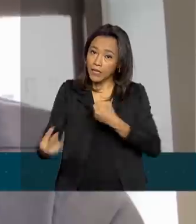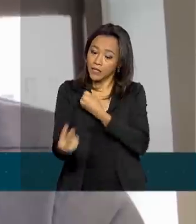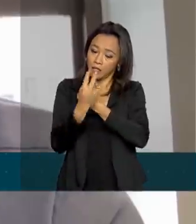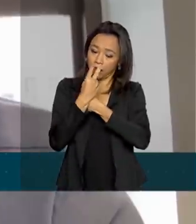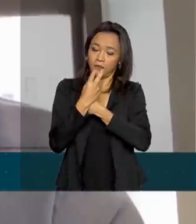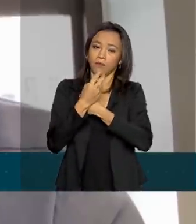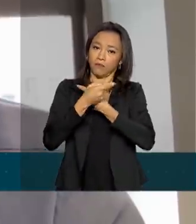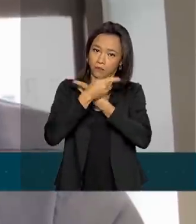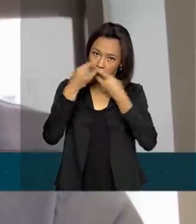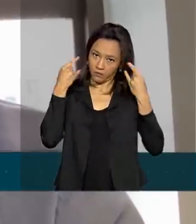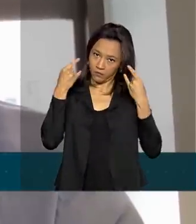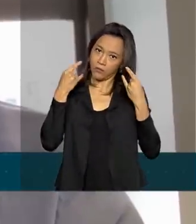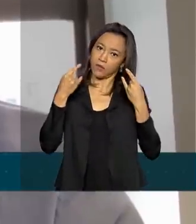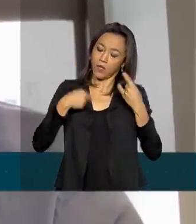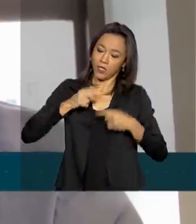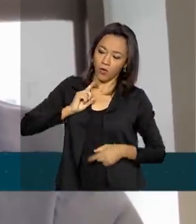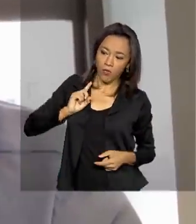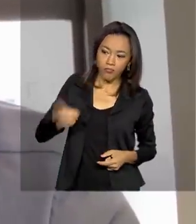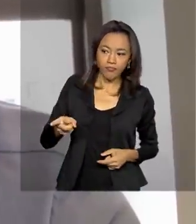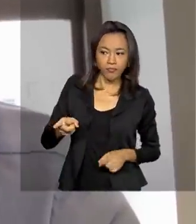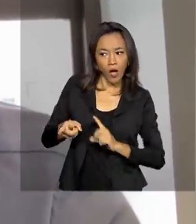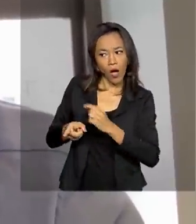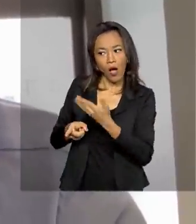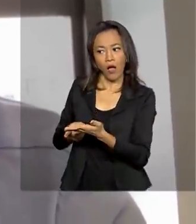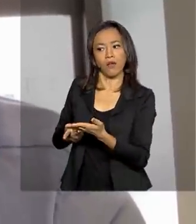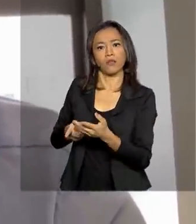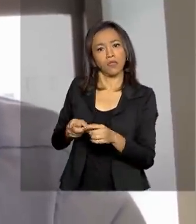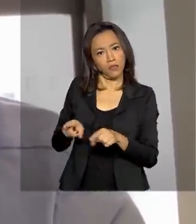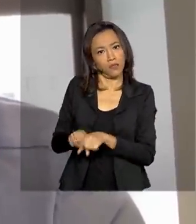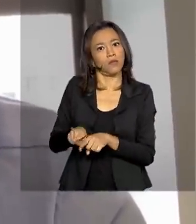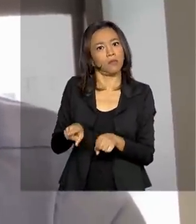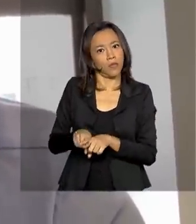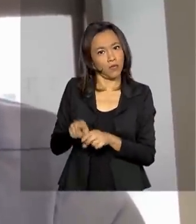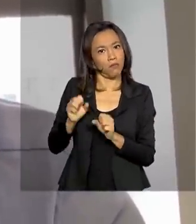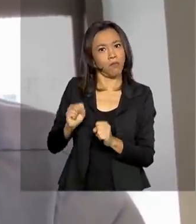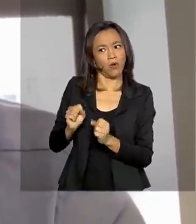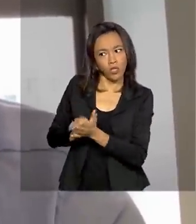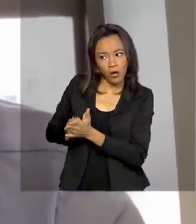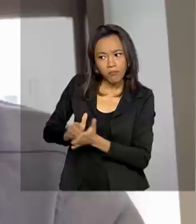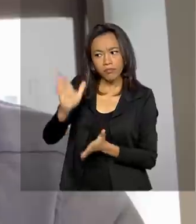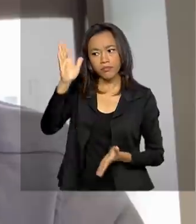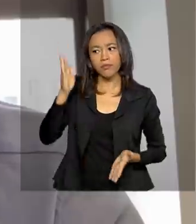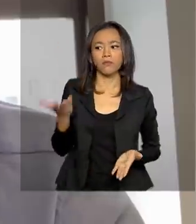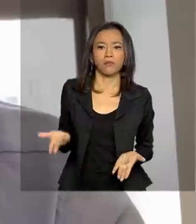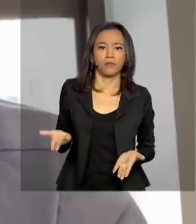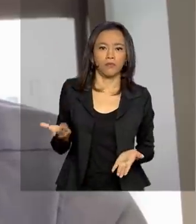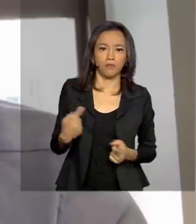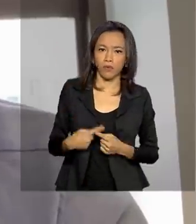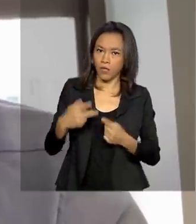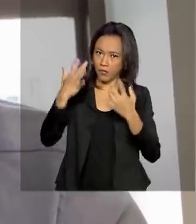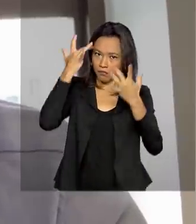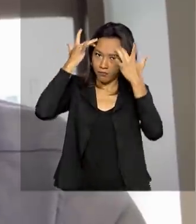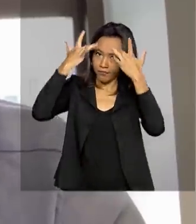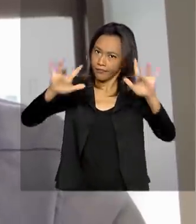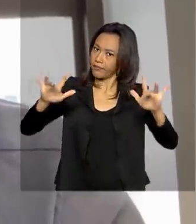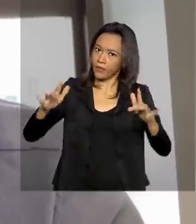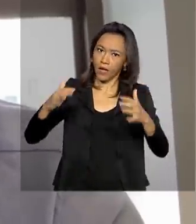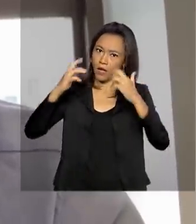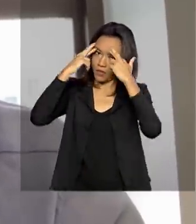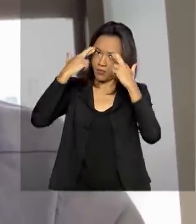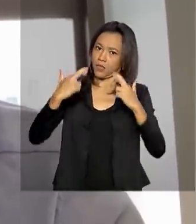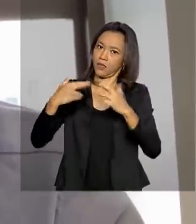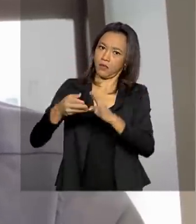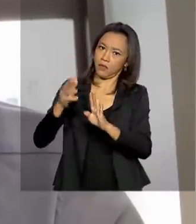individual sob pena de advertência, suspensão e até mesmo uma rescisão por justa causa. Agora, se aquele